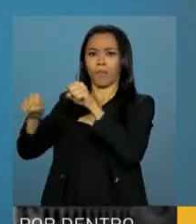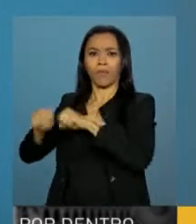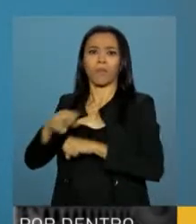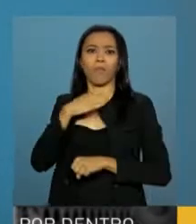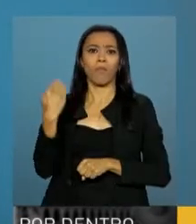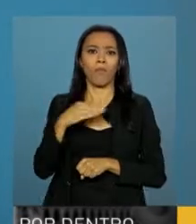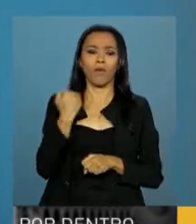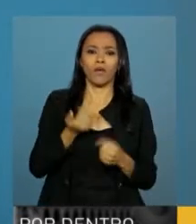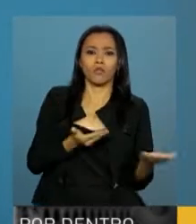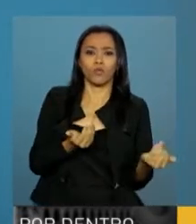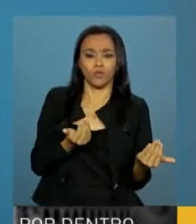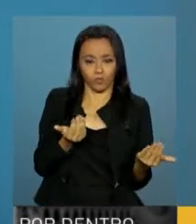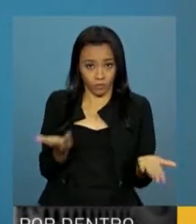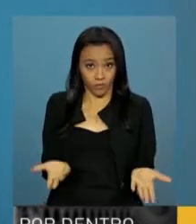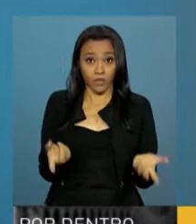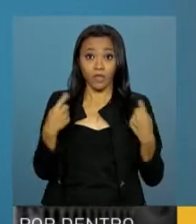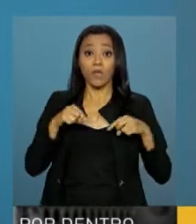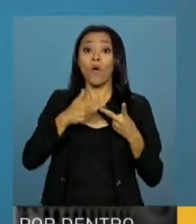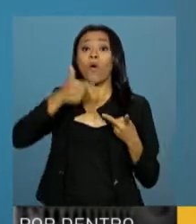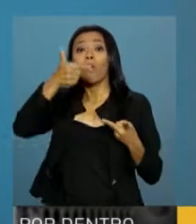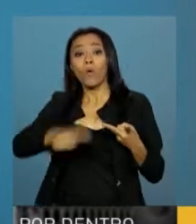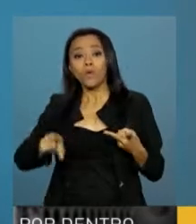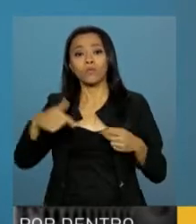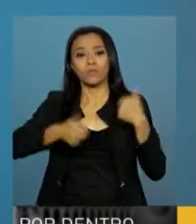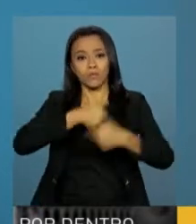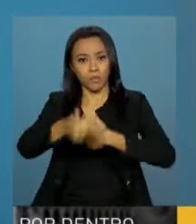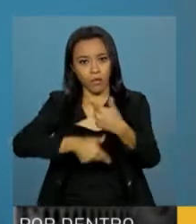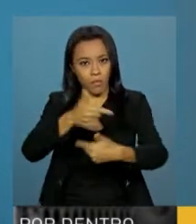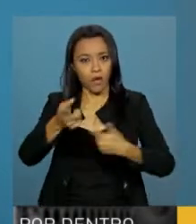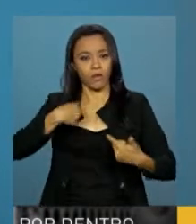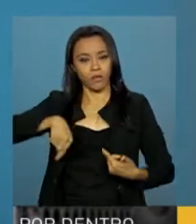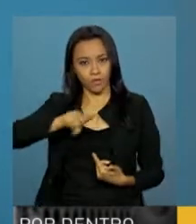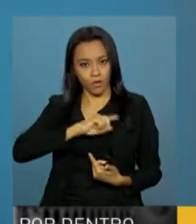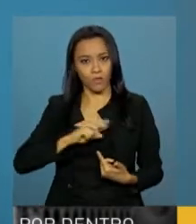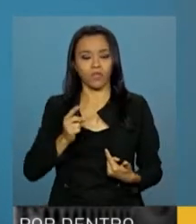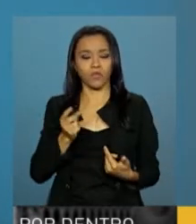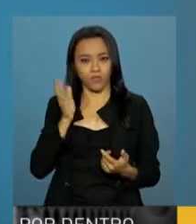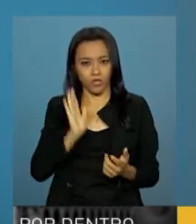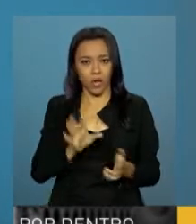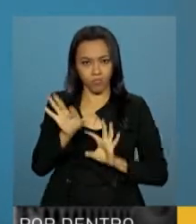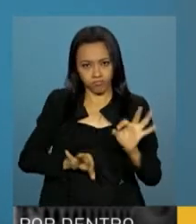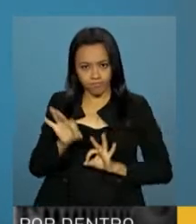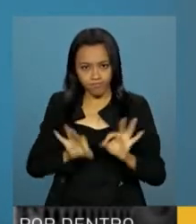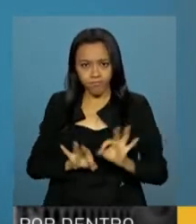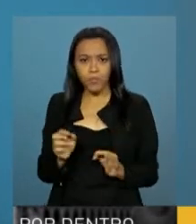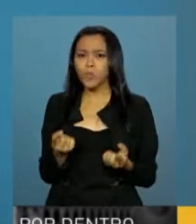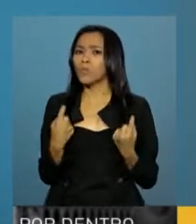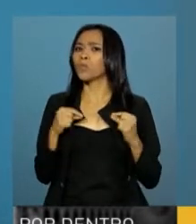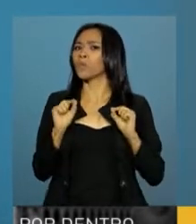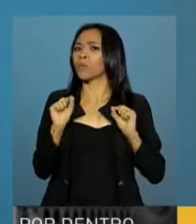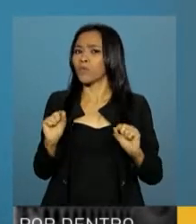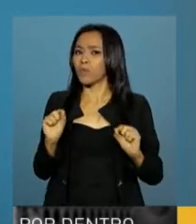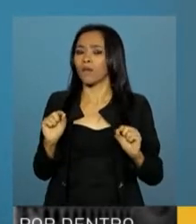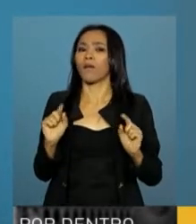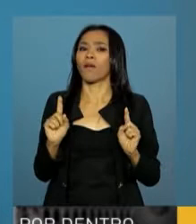também nós temos uma outra ação que nós estamos implementando, que é